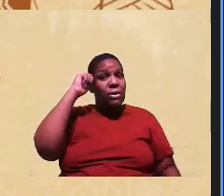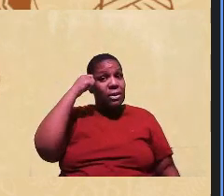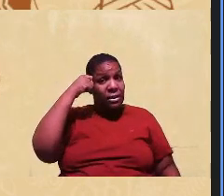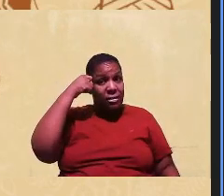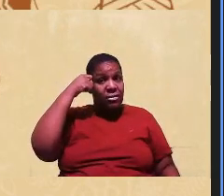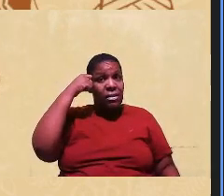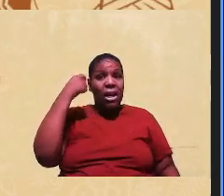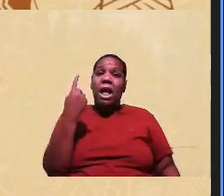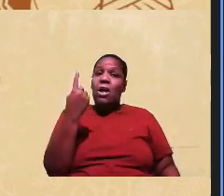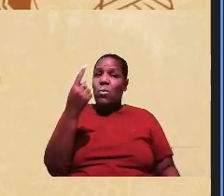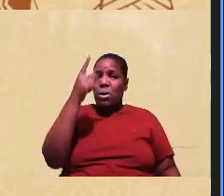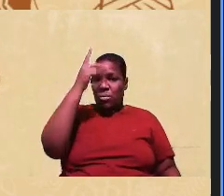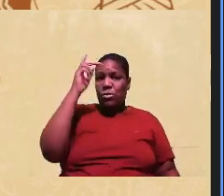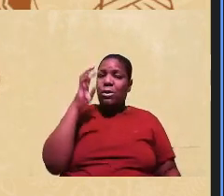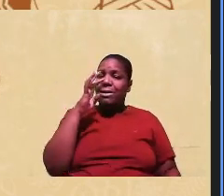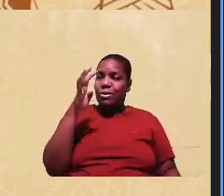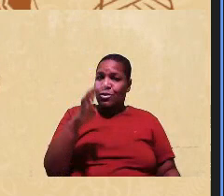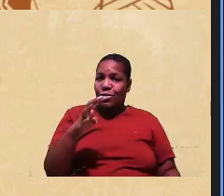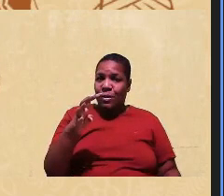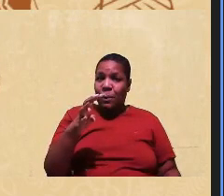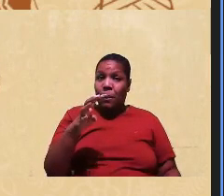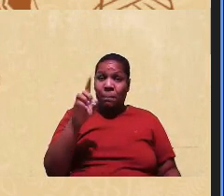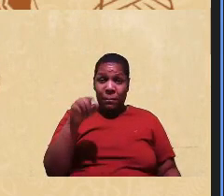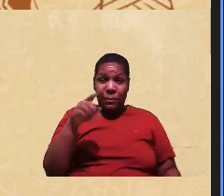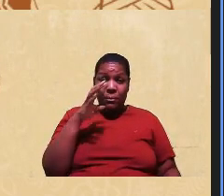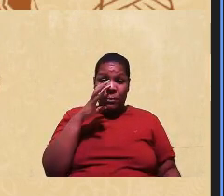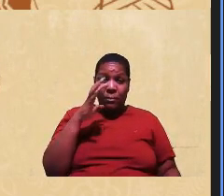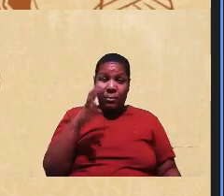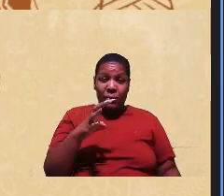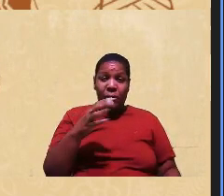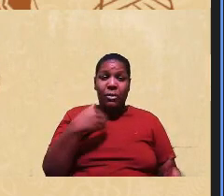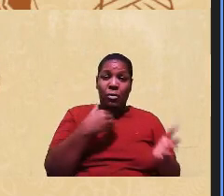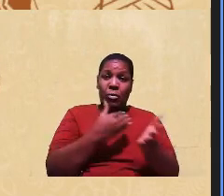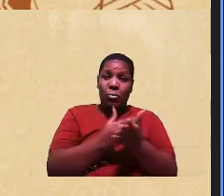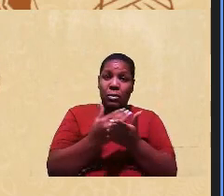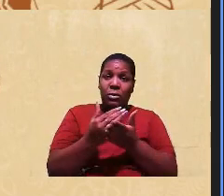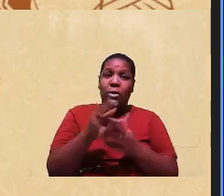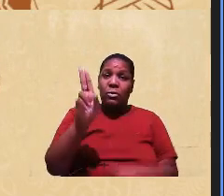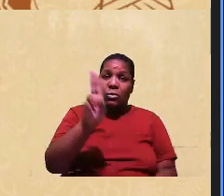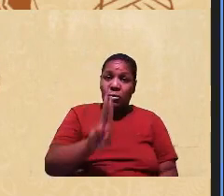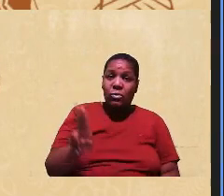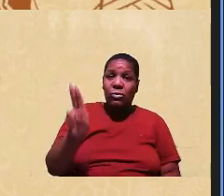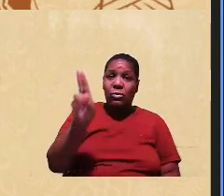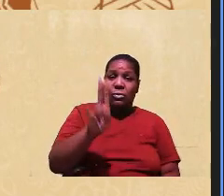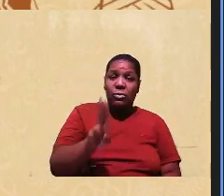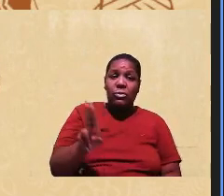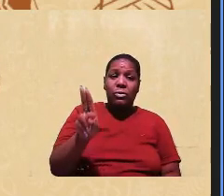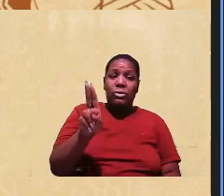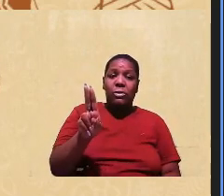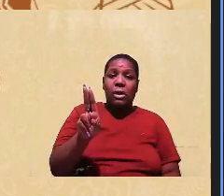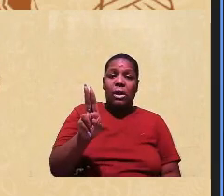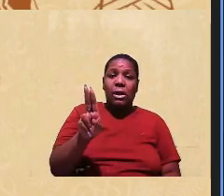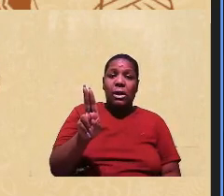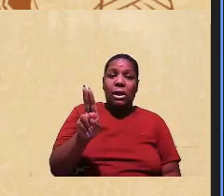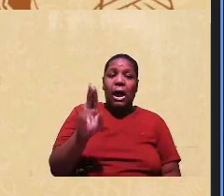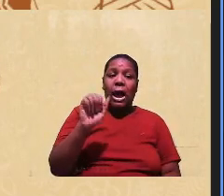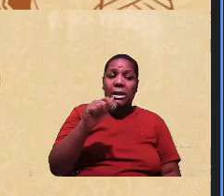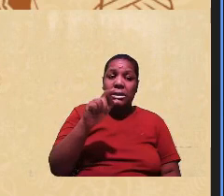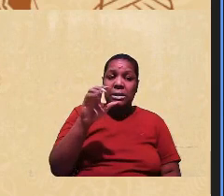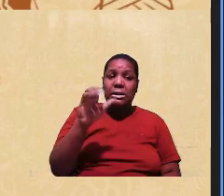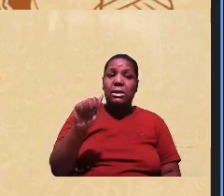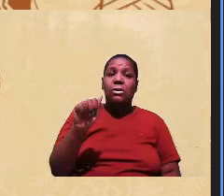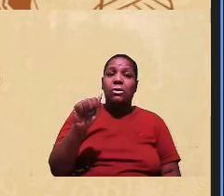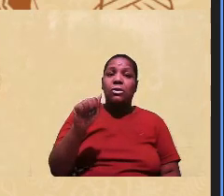denuncia. Porque as denúncias começaram nas universidades por ação da